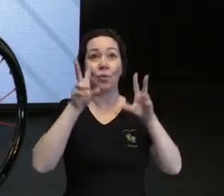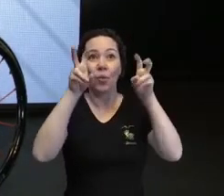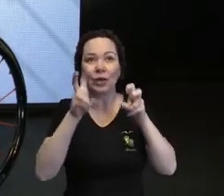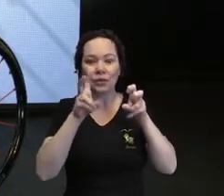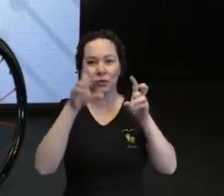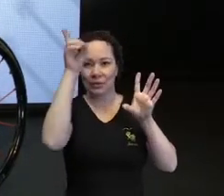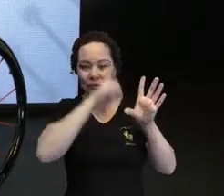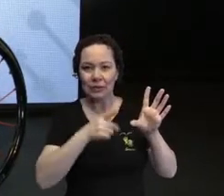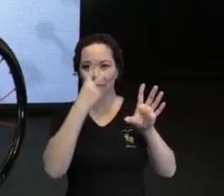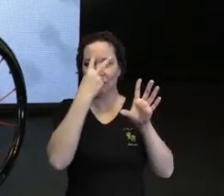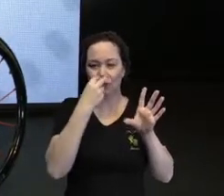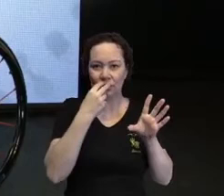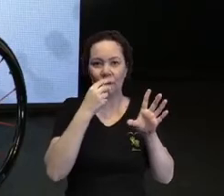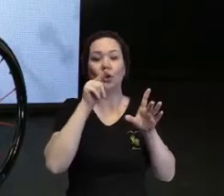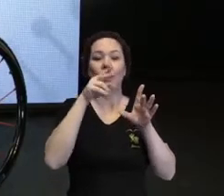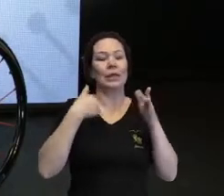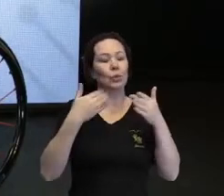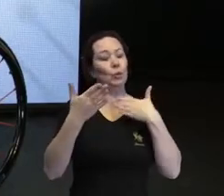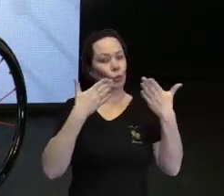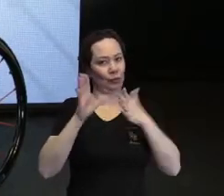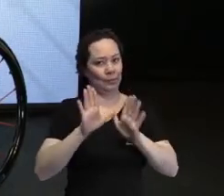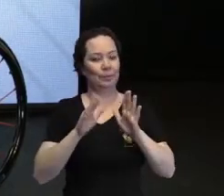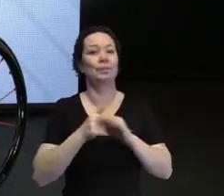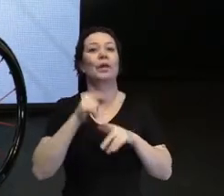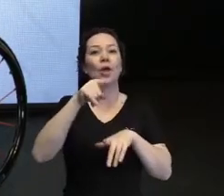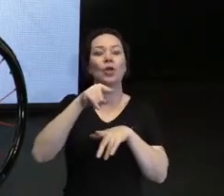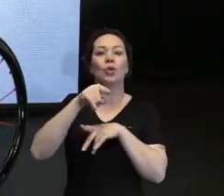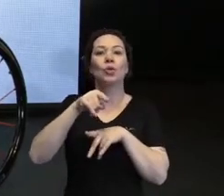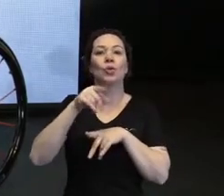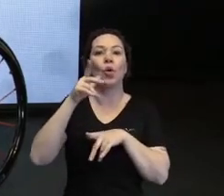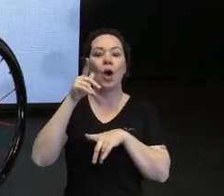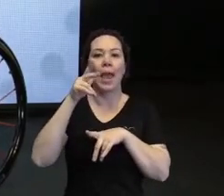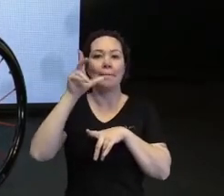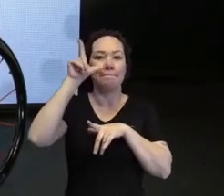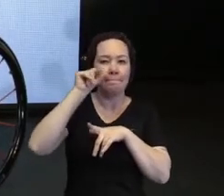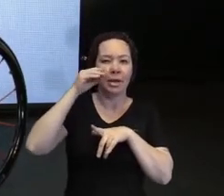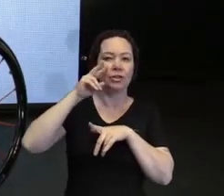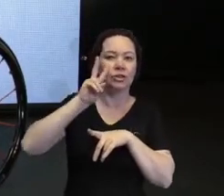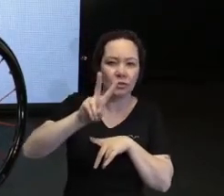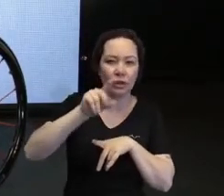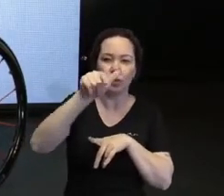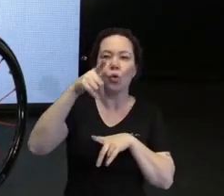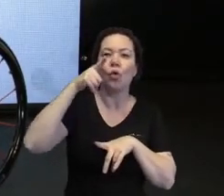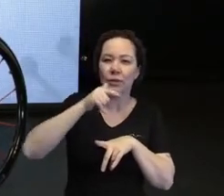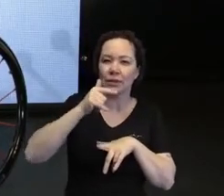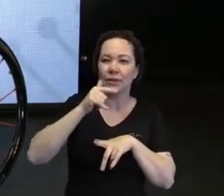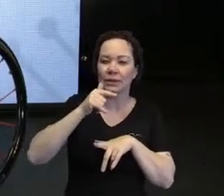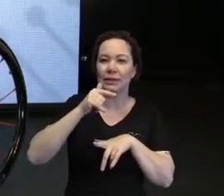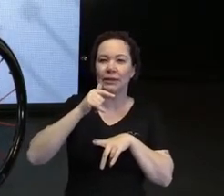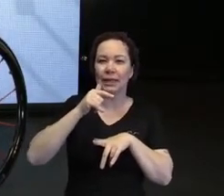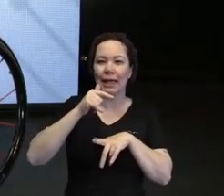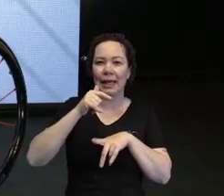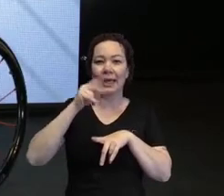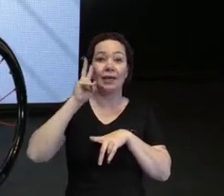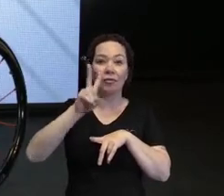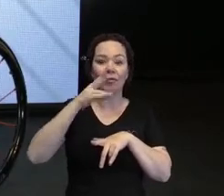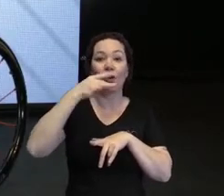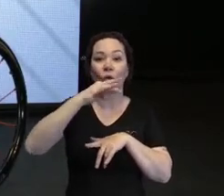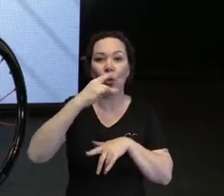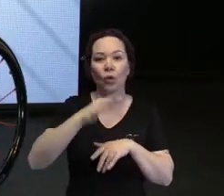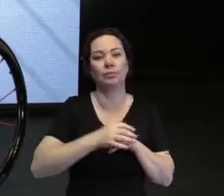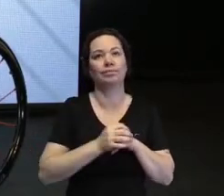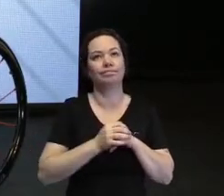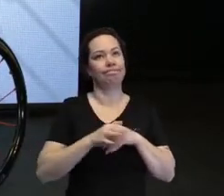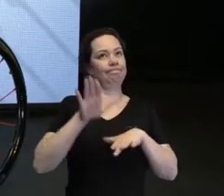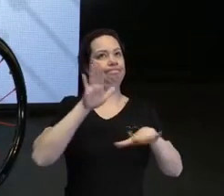E eu tenho uma dúvida. Você falou que tem baixa visão. Você consegue enxergar as cores? Depende. Esse é um dilema, tá? Então,